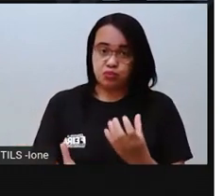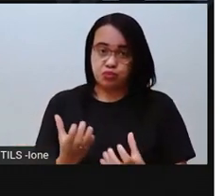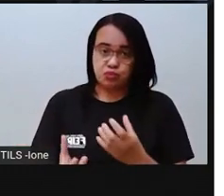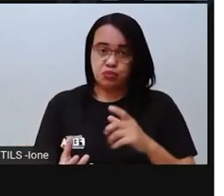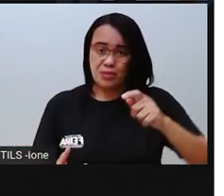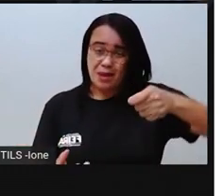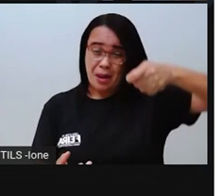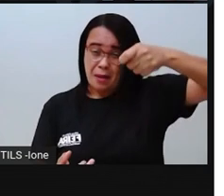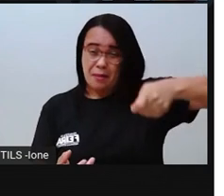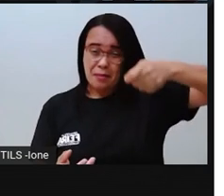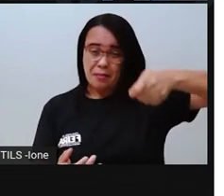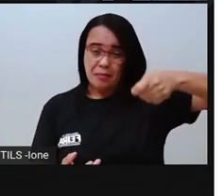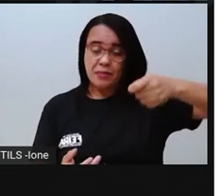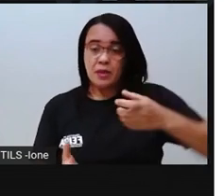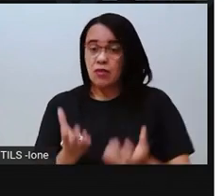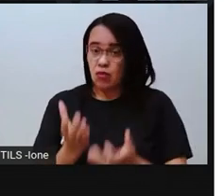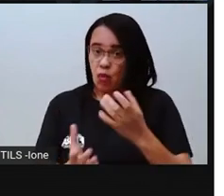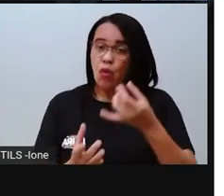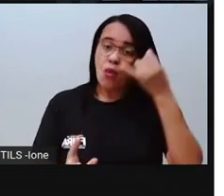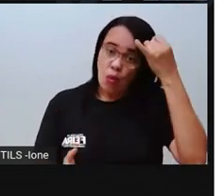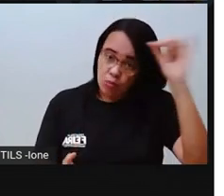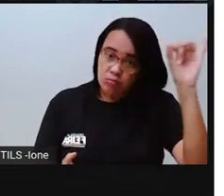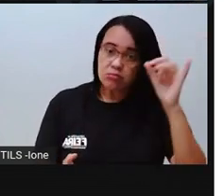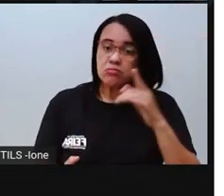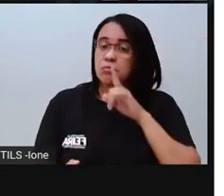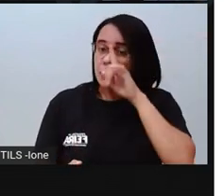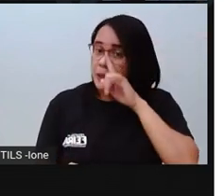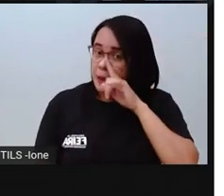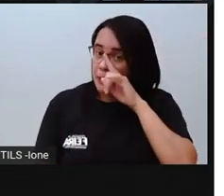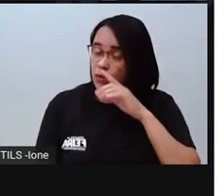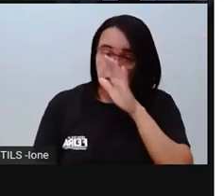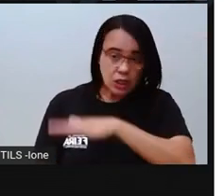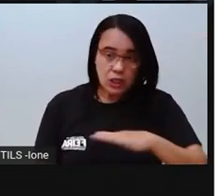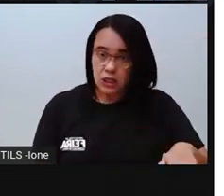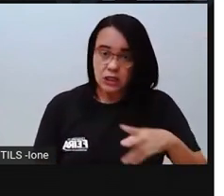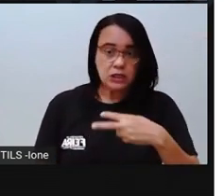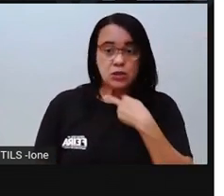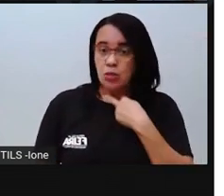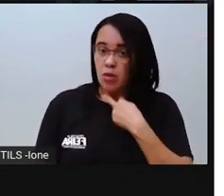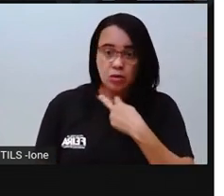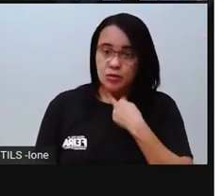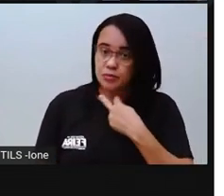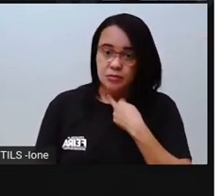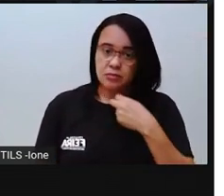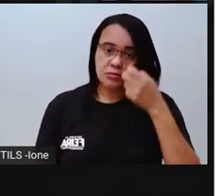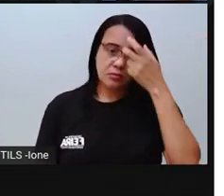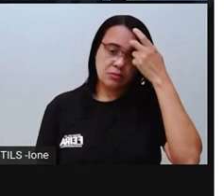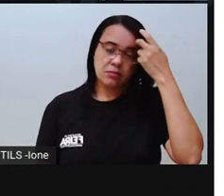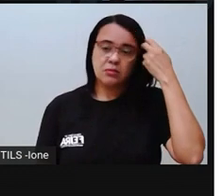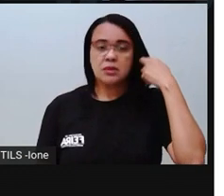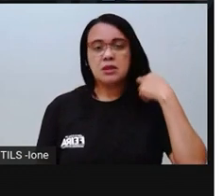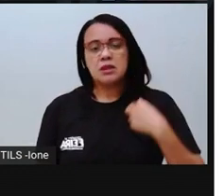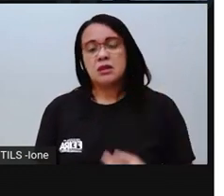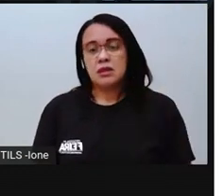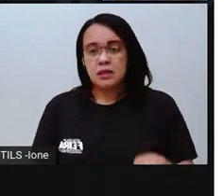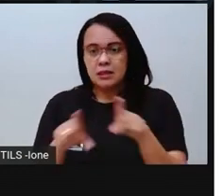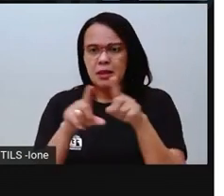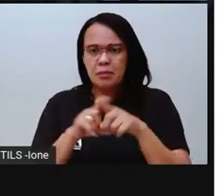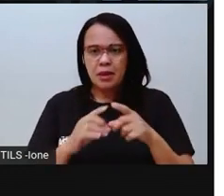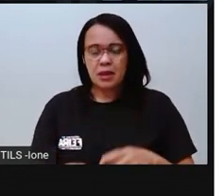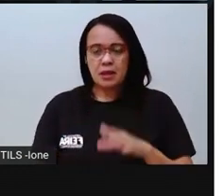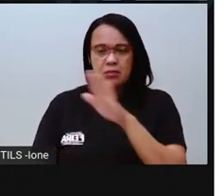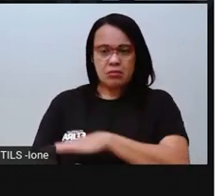na panela. A gente já começou, né? Que criança não mexe na panela do que tá no fogão. Aqui as crianças, ó, correndo pela